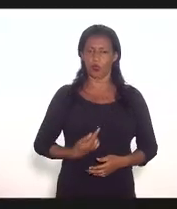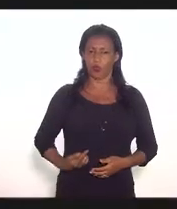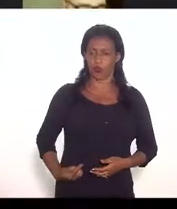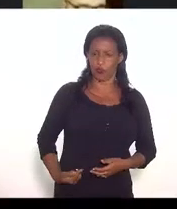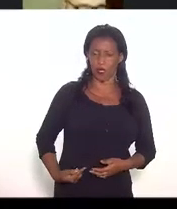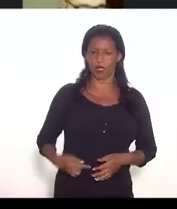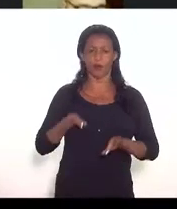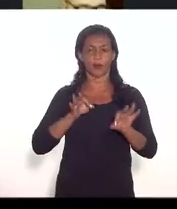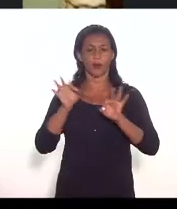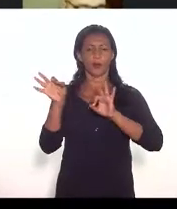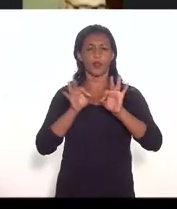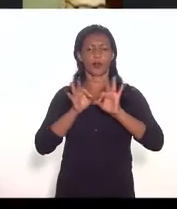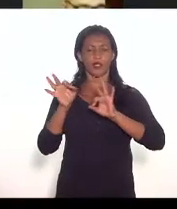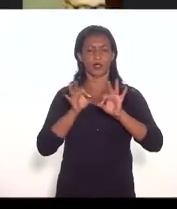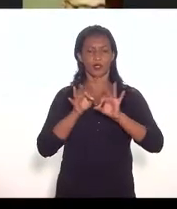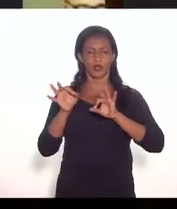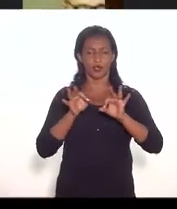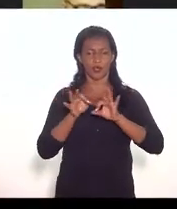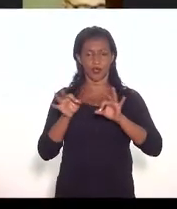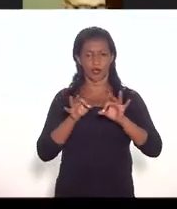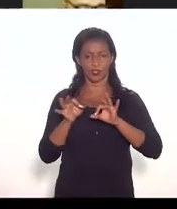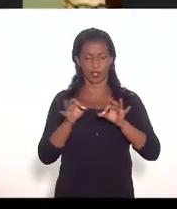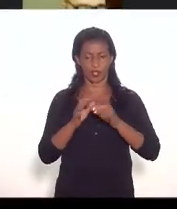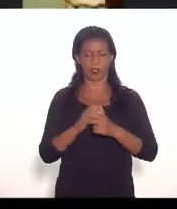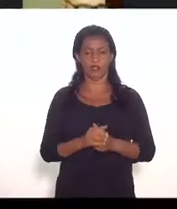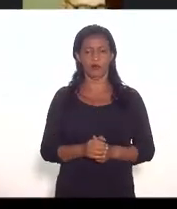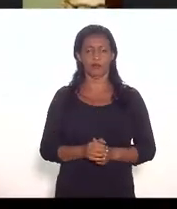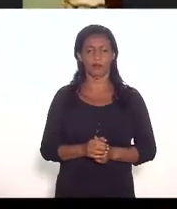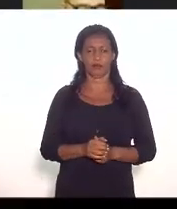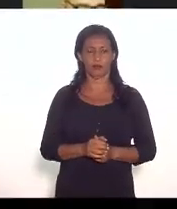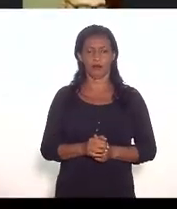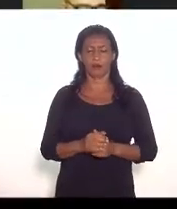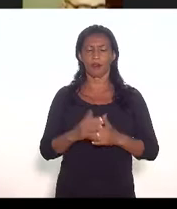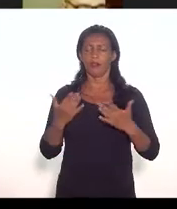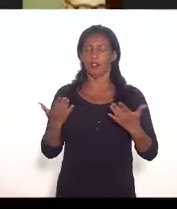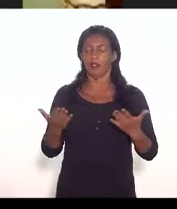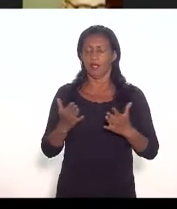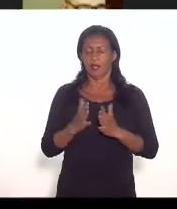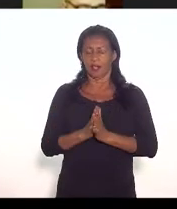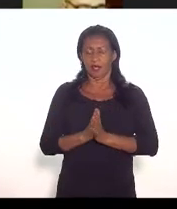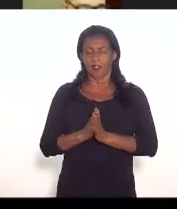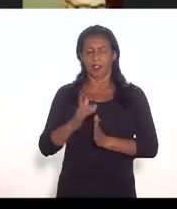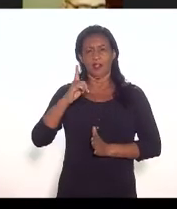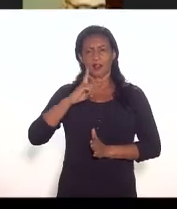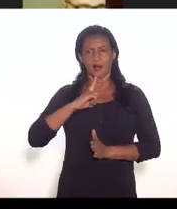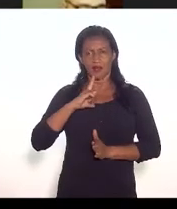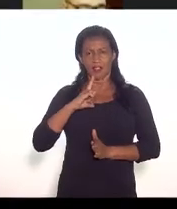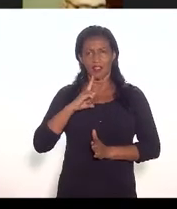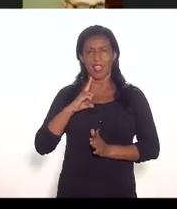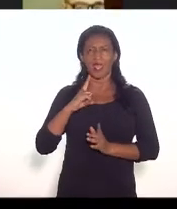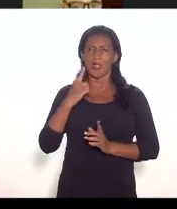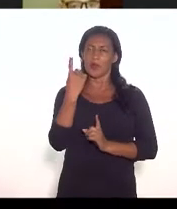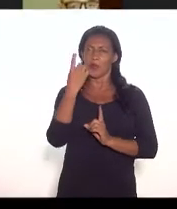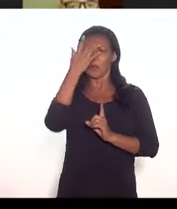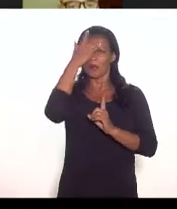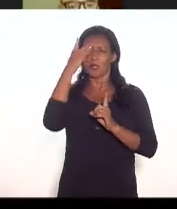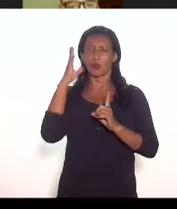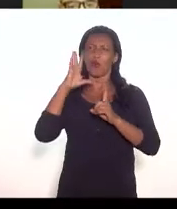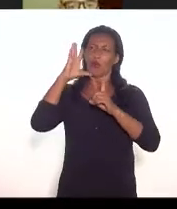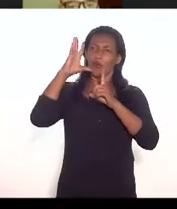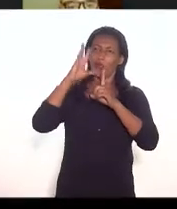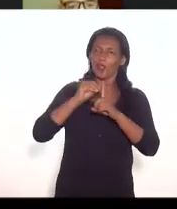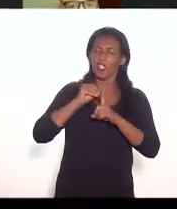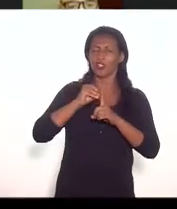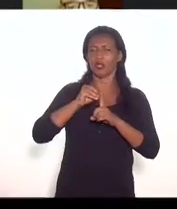projeto a Gabriela continuou reunião olha só tem alguém com o microfone aberto fecha o